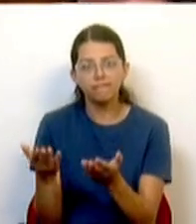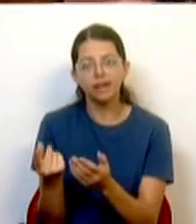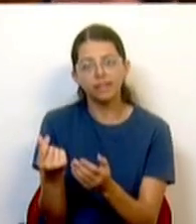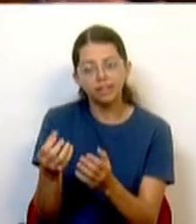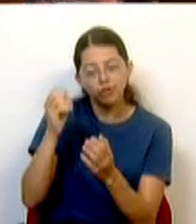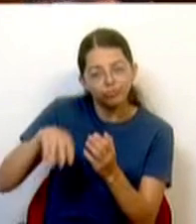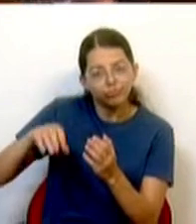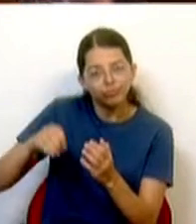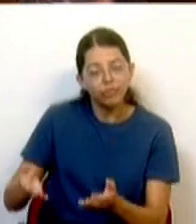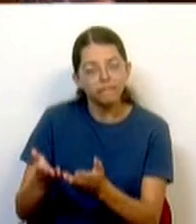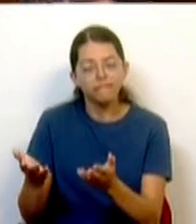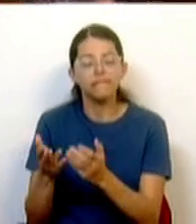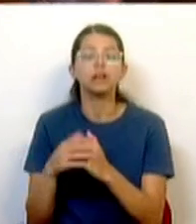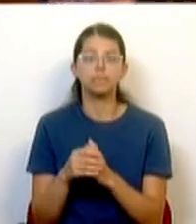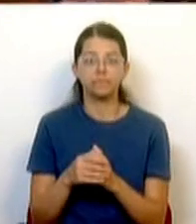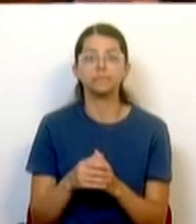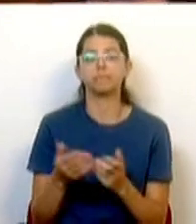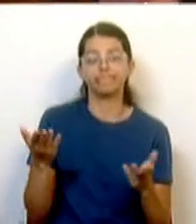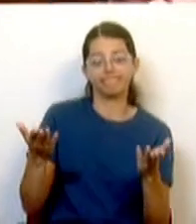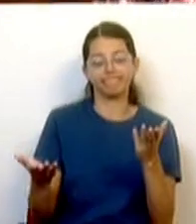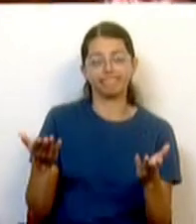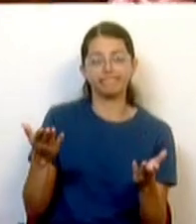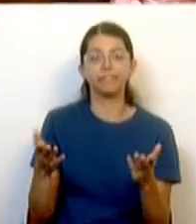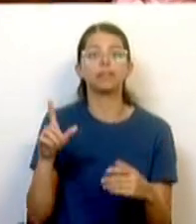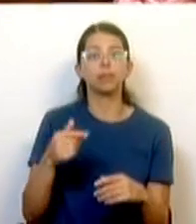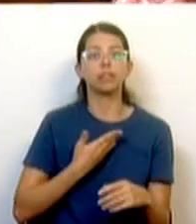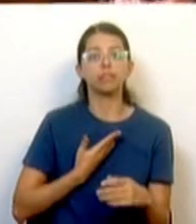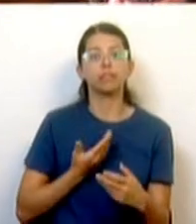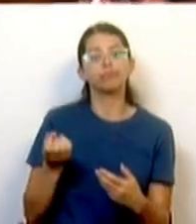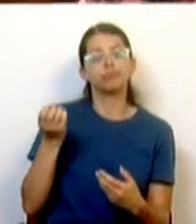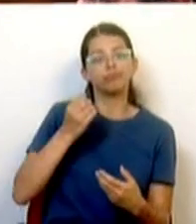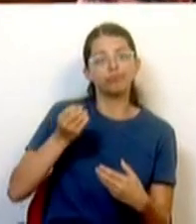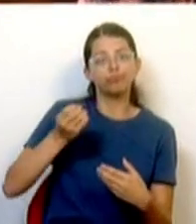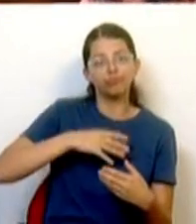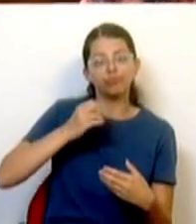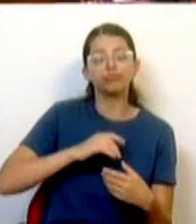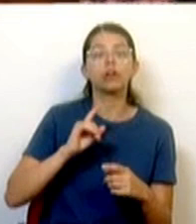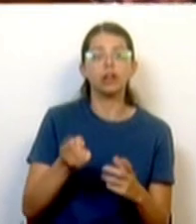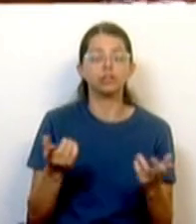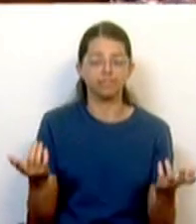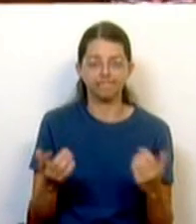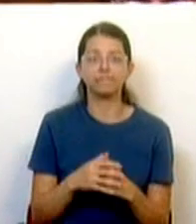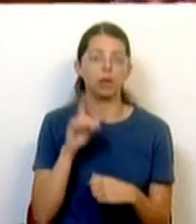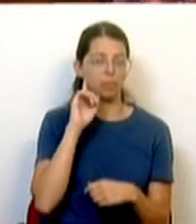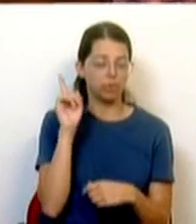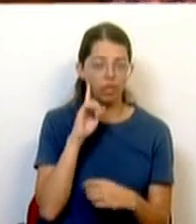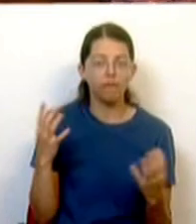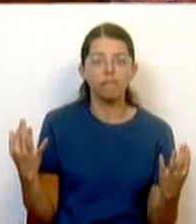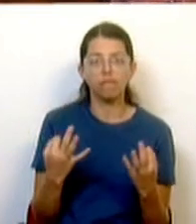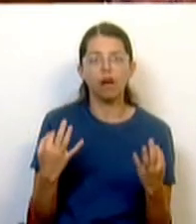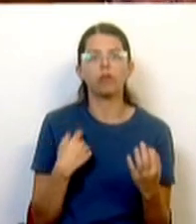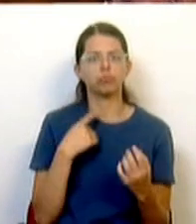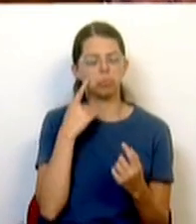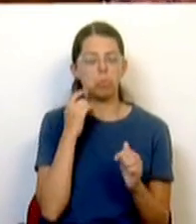fundamental, que é o encargo de remuneração dessa dívida. Claro que é muito importante e vemos com bons